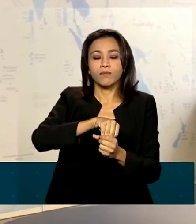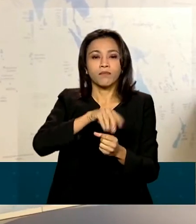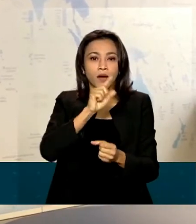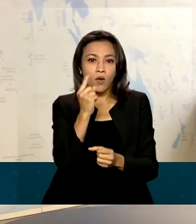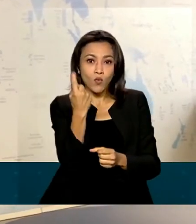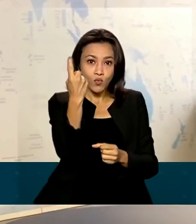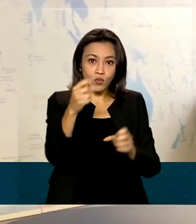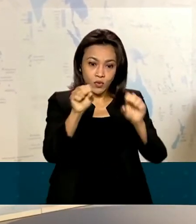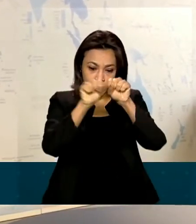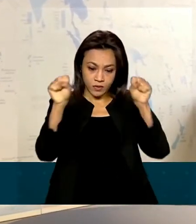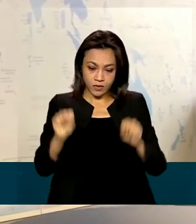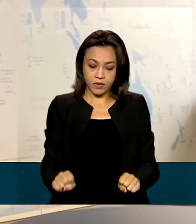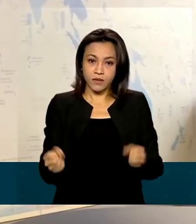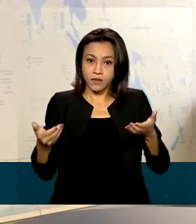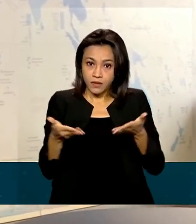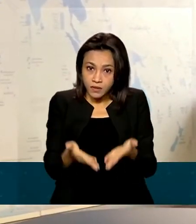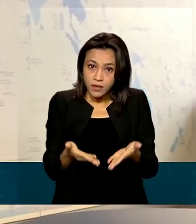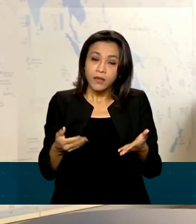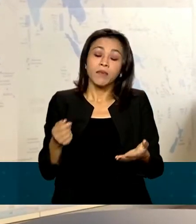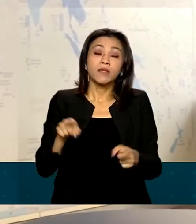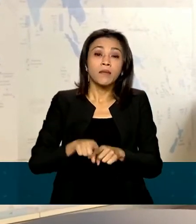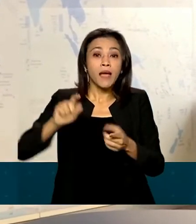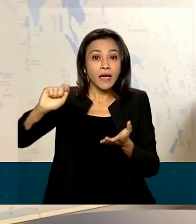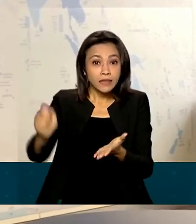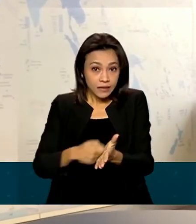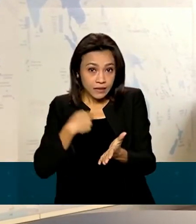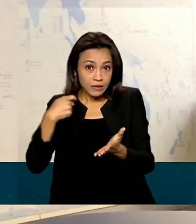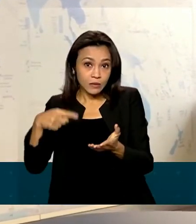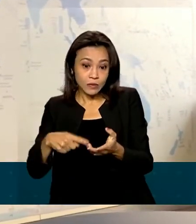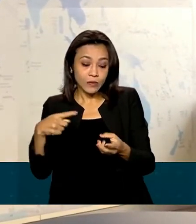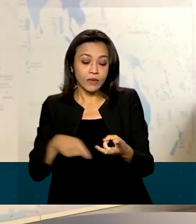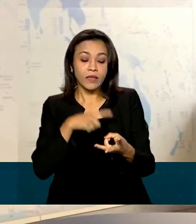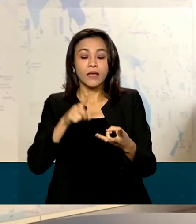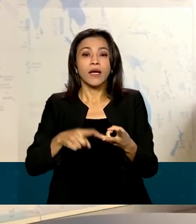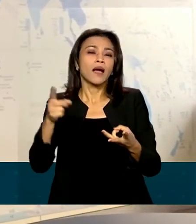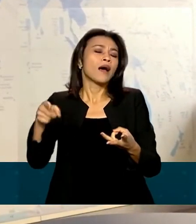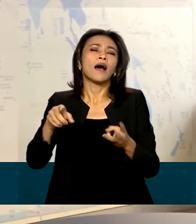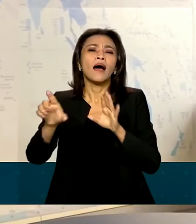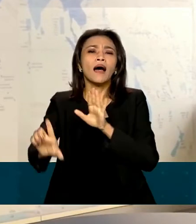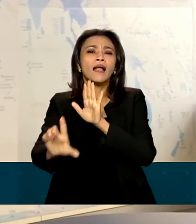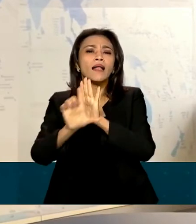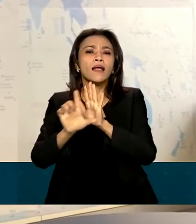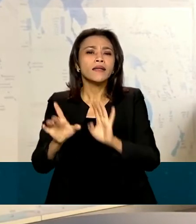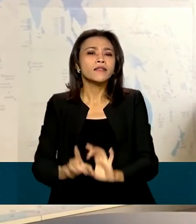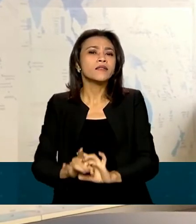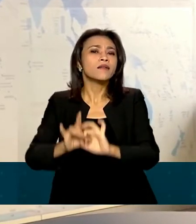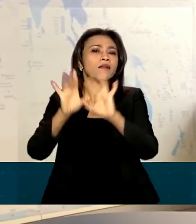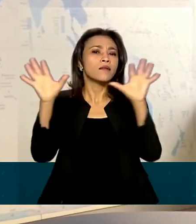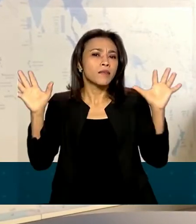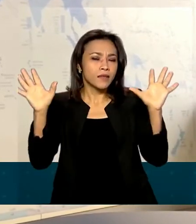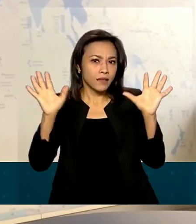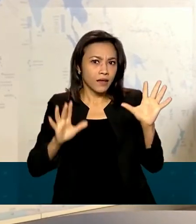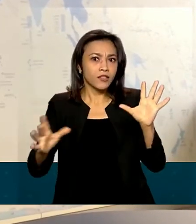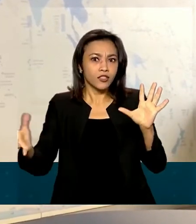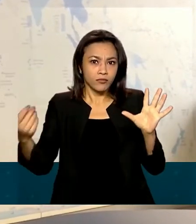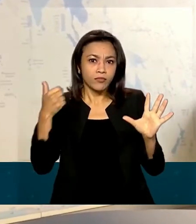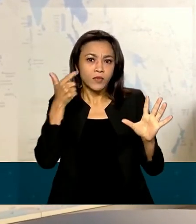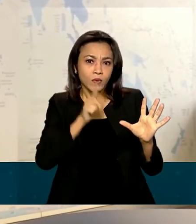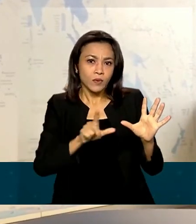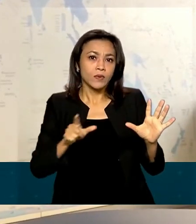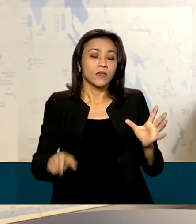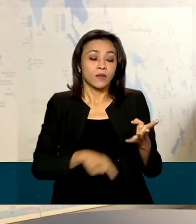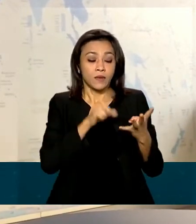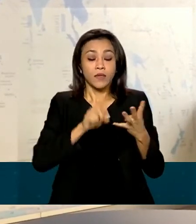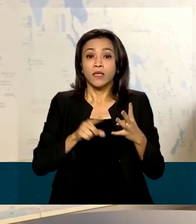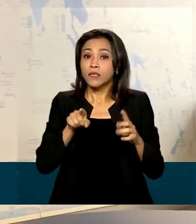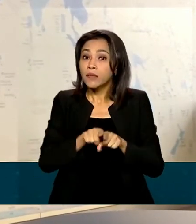Único. A assinatura eletrônica, Gov.br. A Lei de Liberdade Econômica, que permitiu o registro automático das juntas comerciais e também